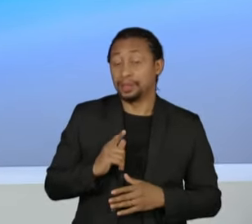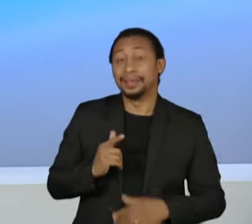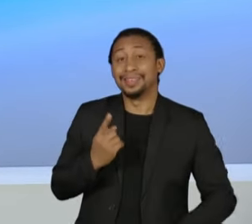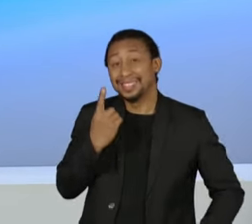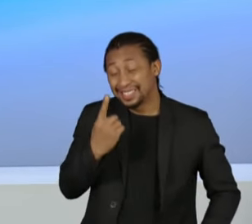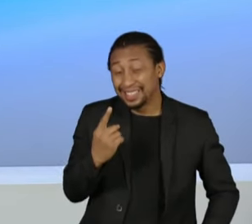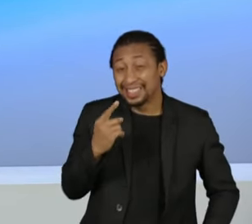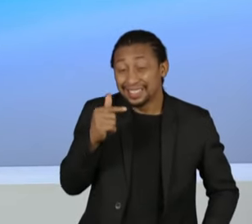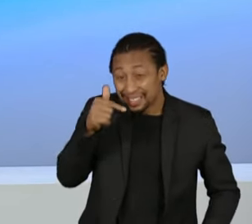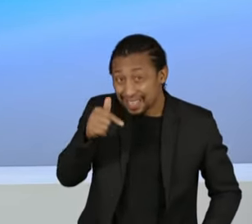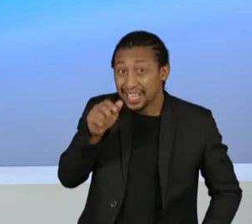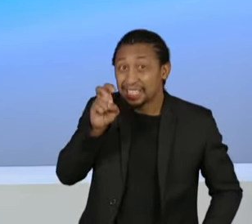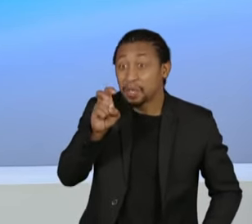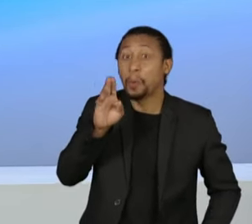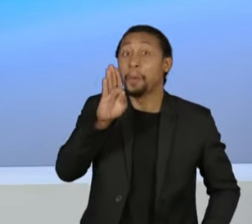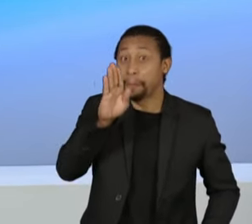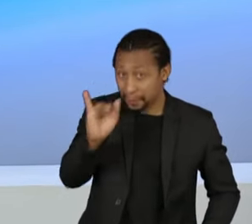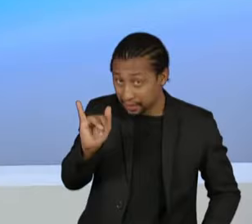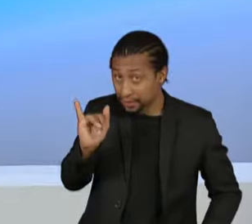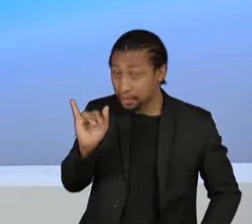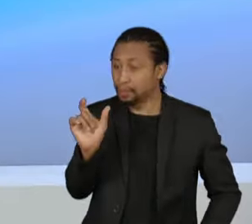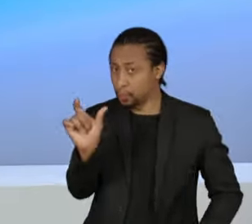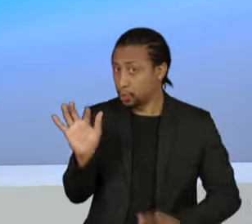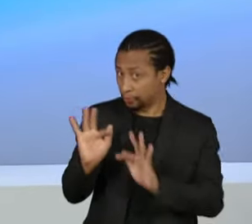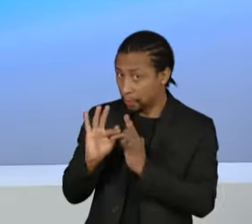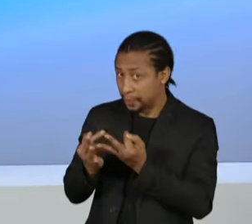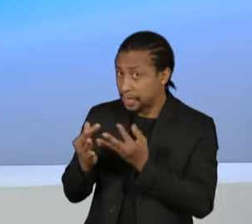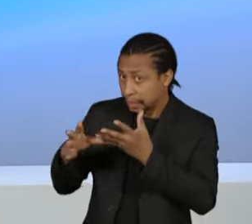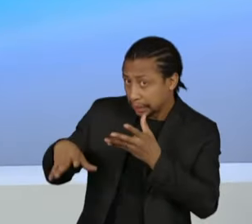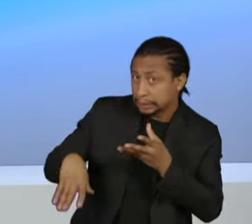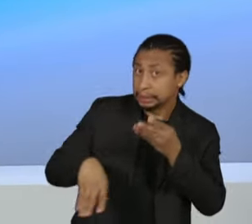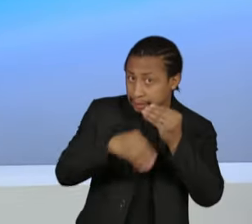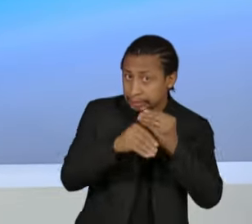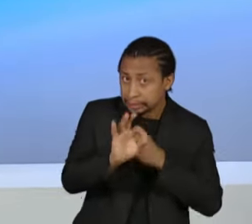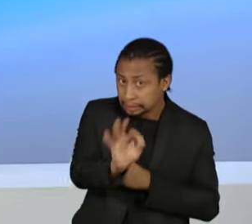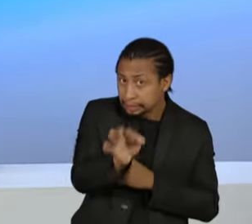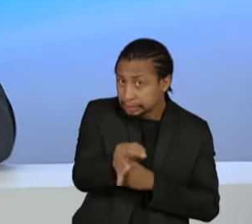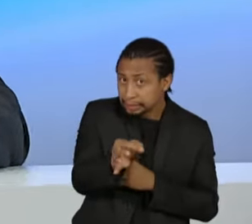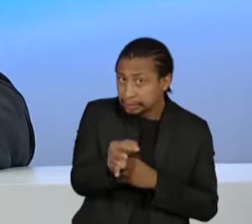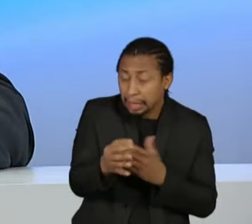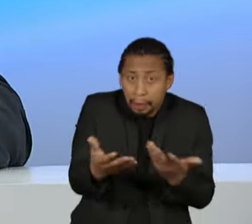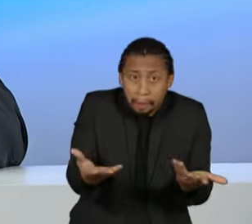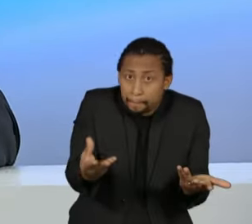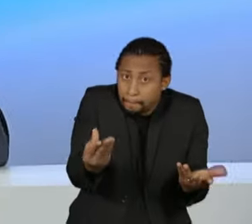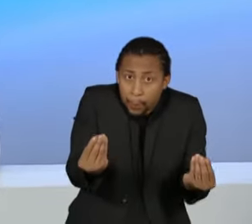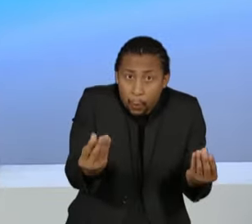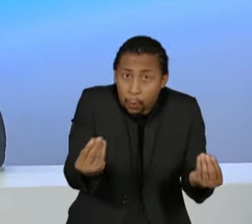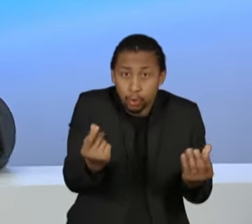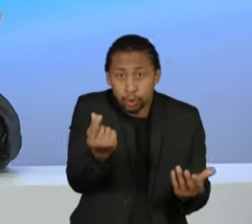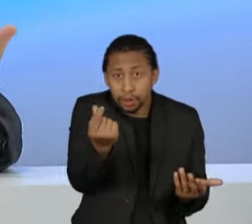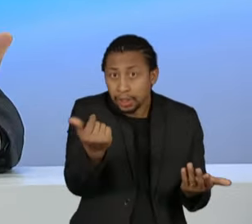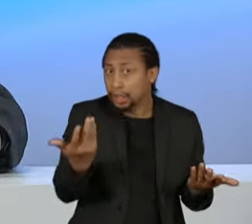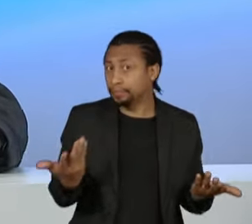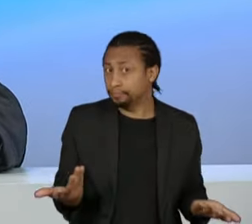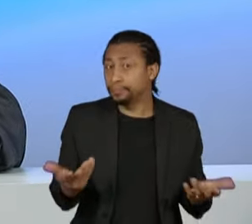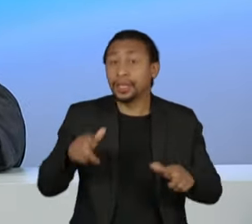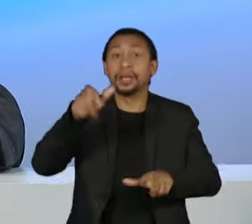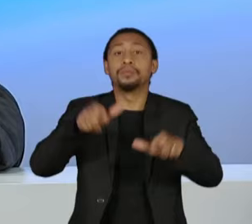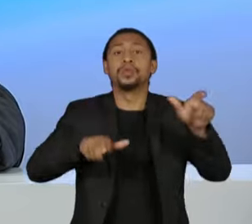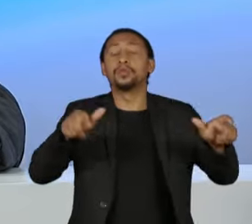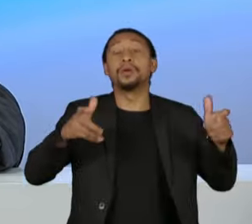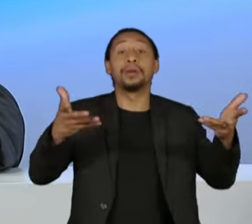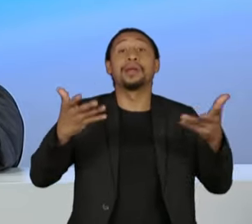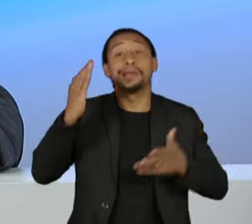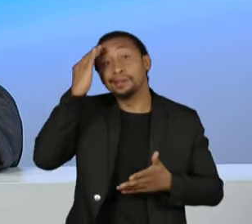175 bilhões para o Bolsa Família extra, o teto de gastos, enfim, é muito dinheiro. Acho que as pessoas também querem entender